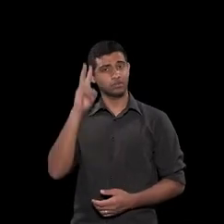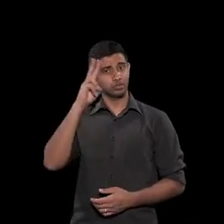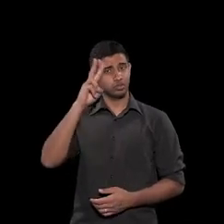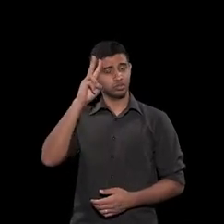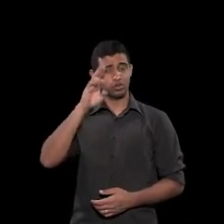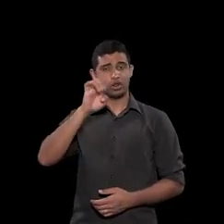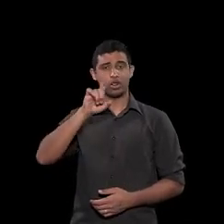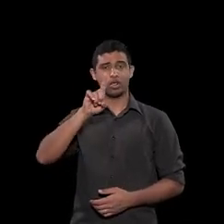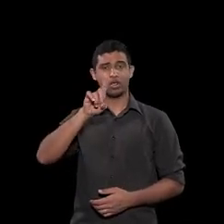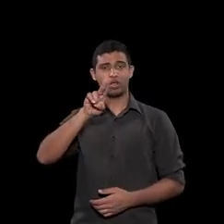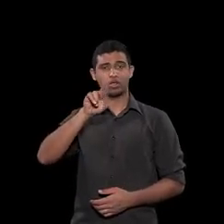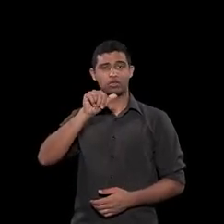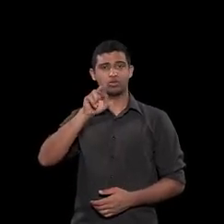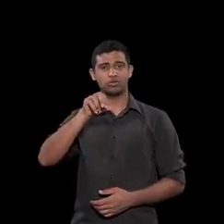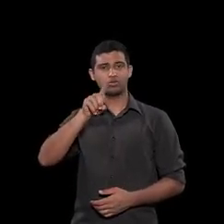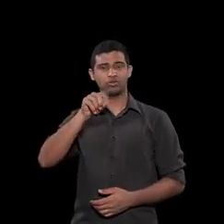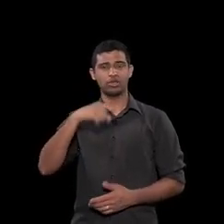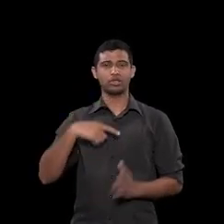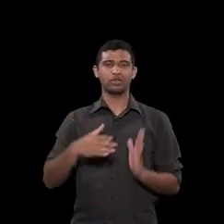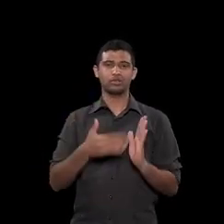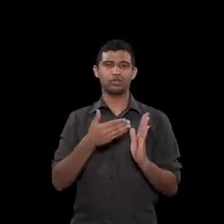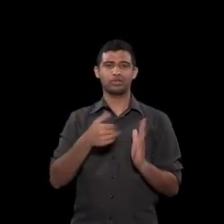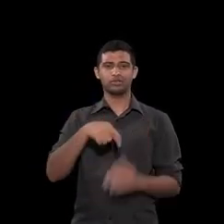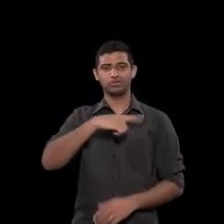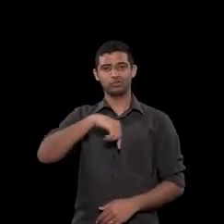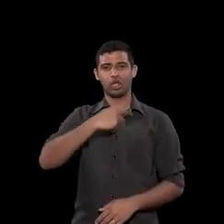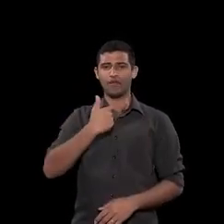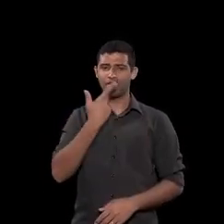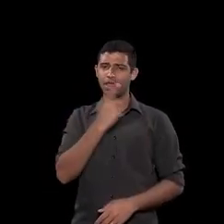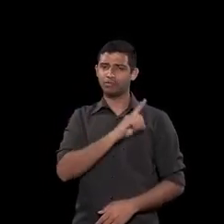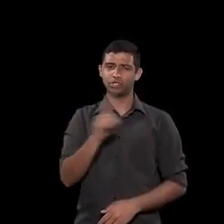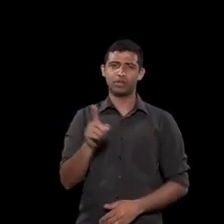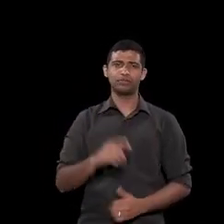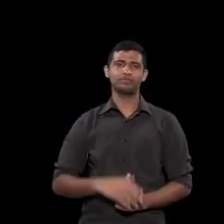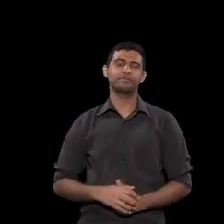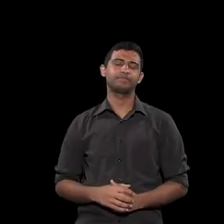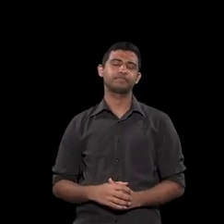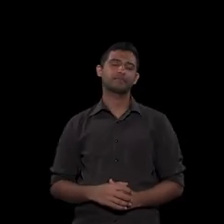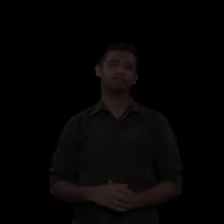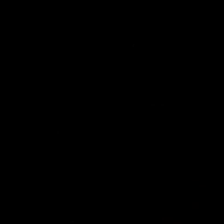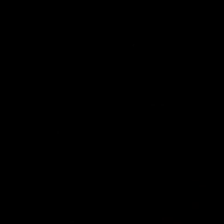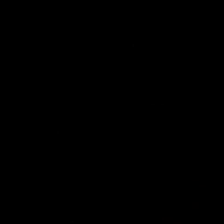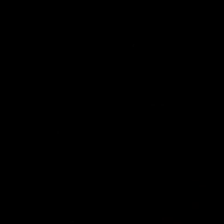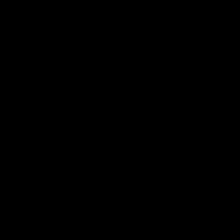é uma história do Eduardo Galeano que está contada no livro Nós Dizemos Não